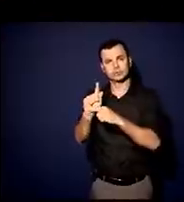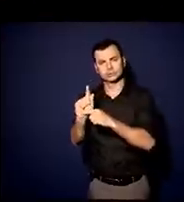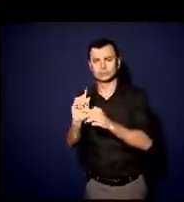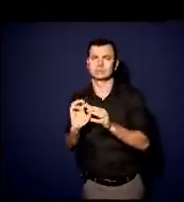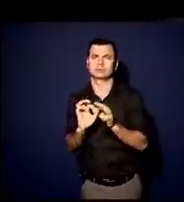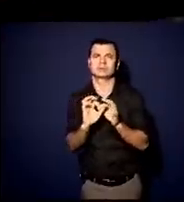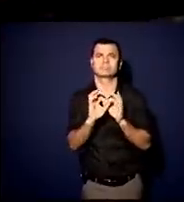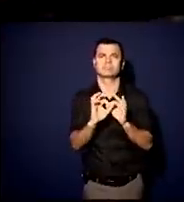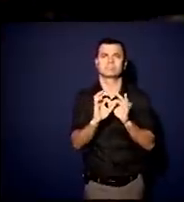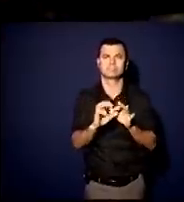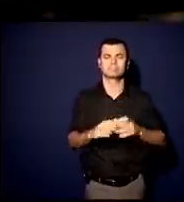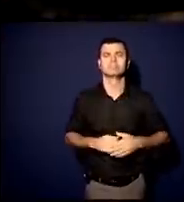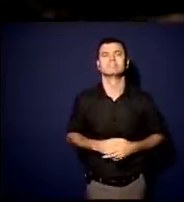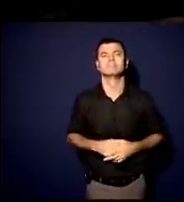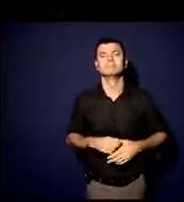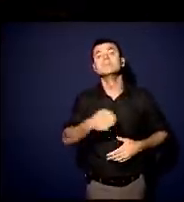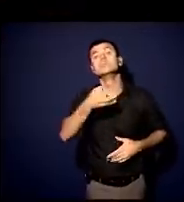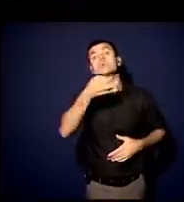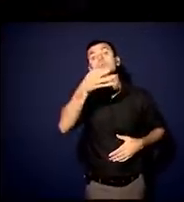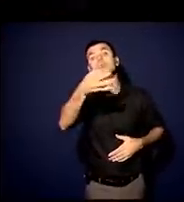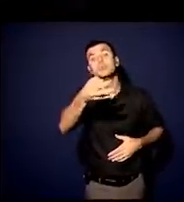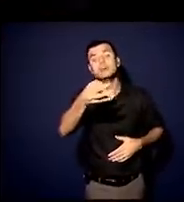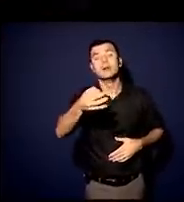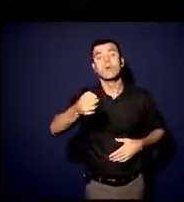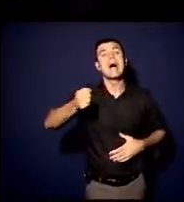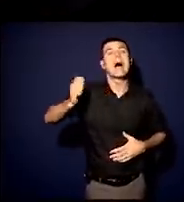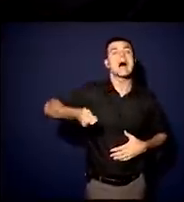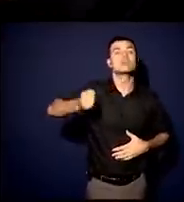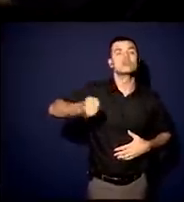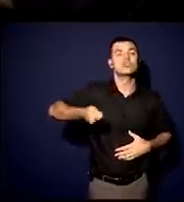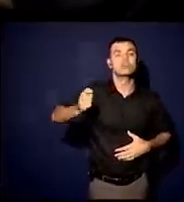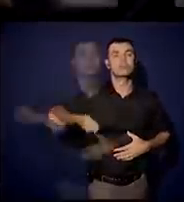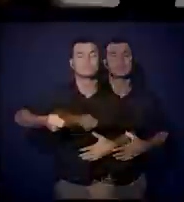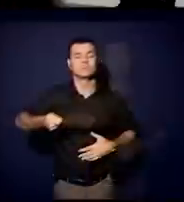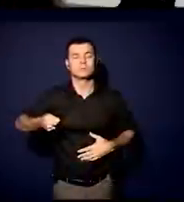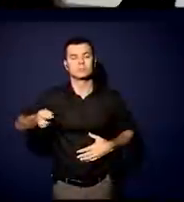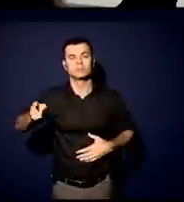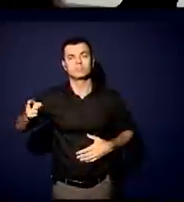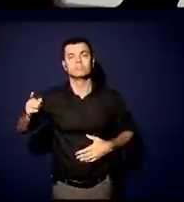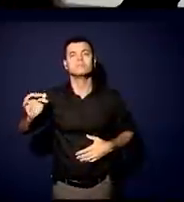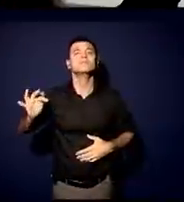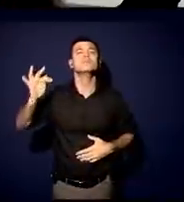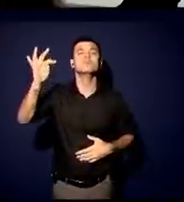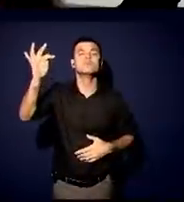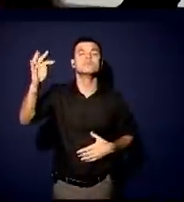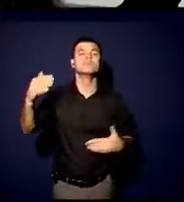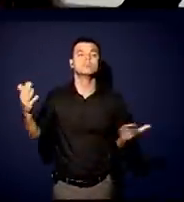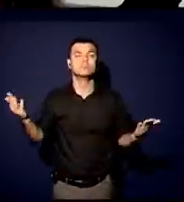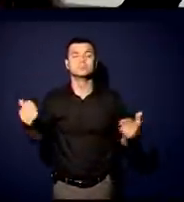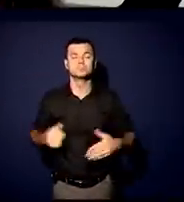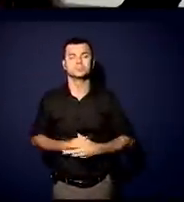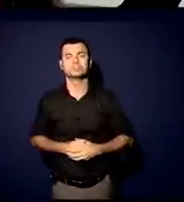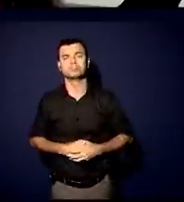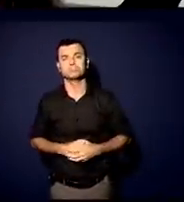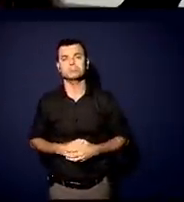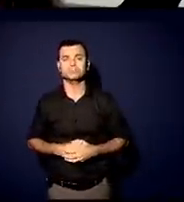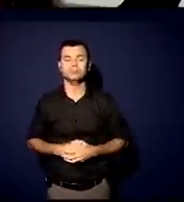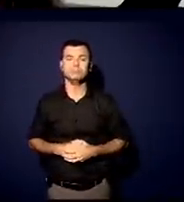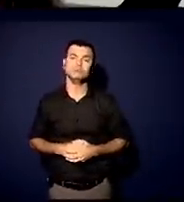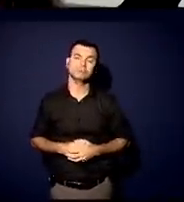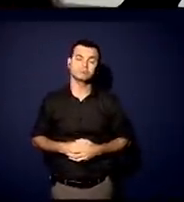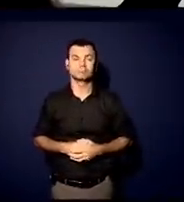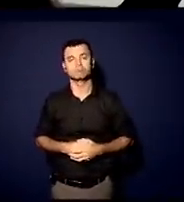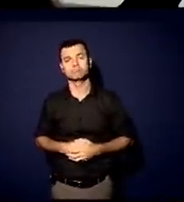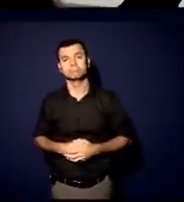Obrigada. Qual é a sua opinião, governador Ratinho? Temos aí um futuro? Veja, eu penso